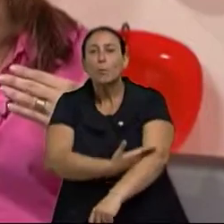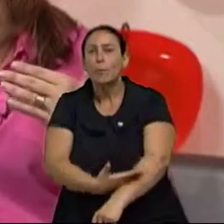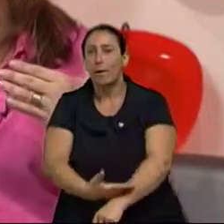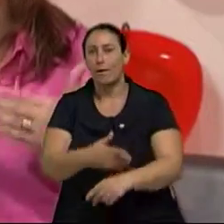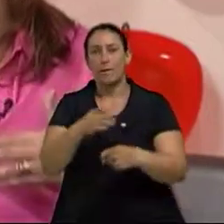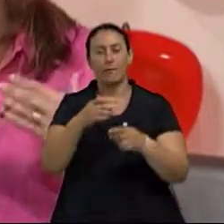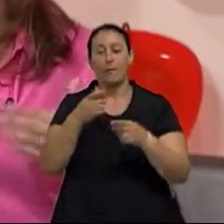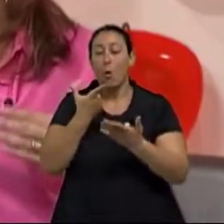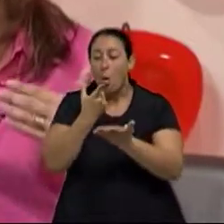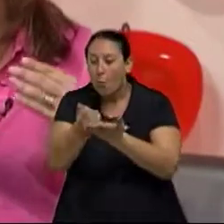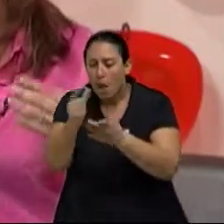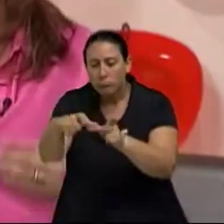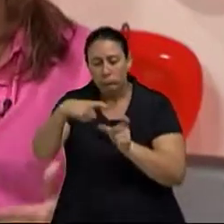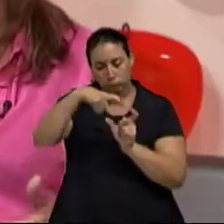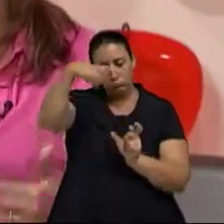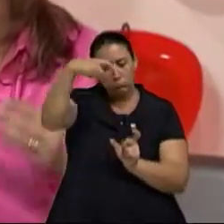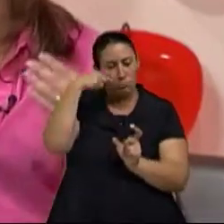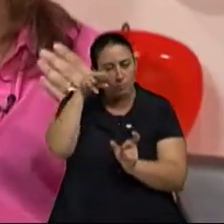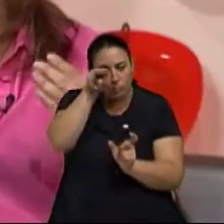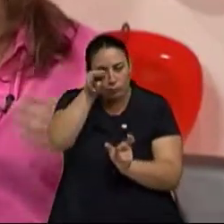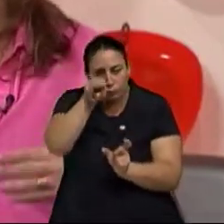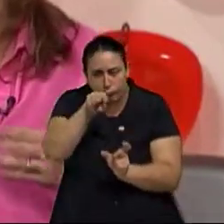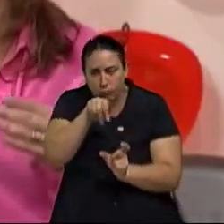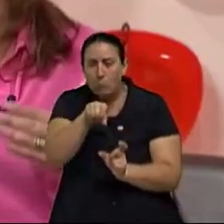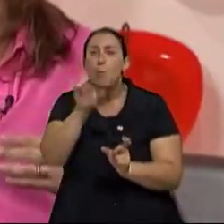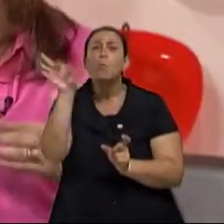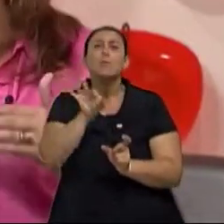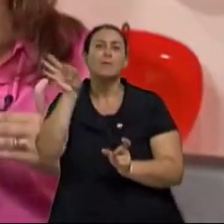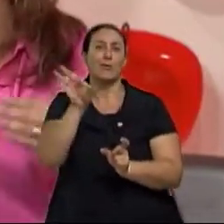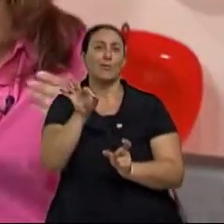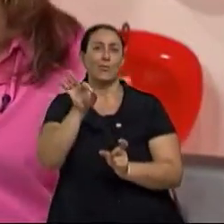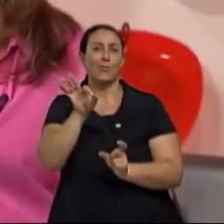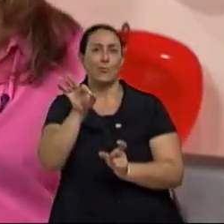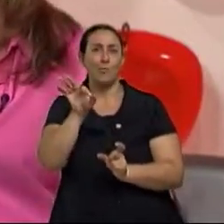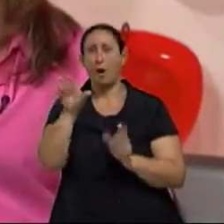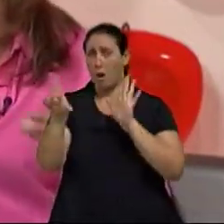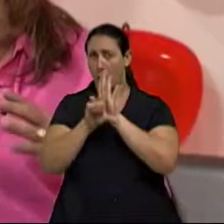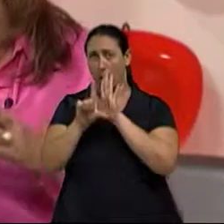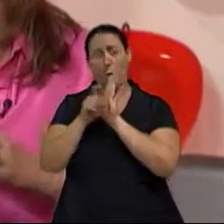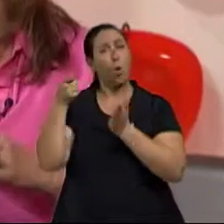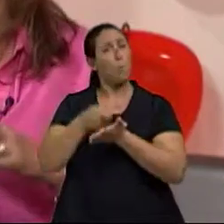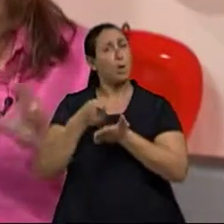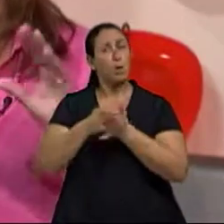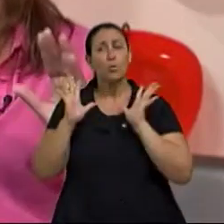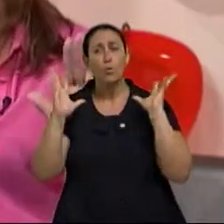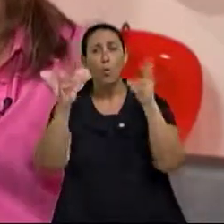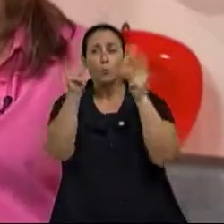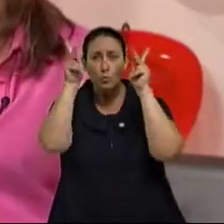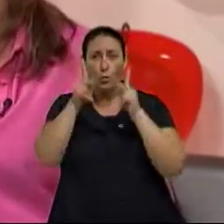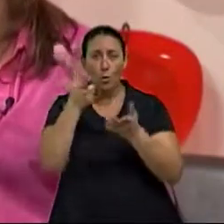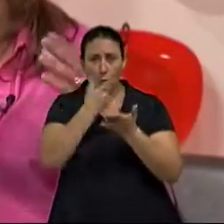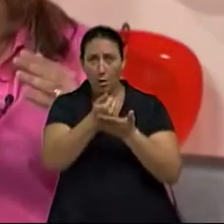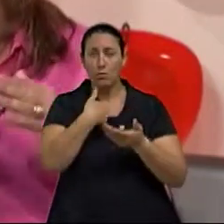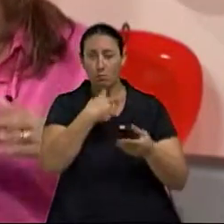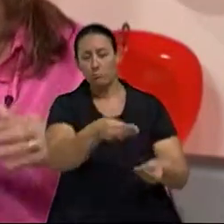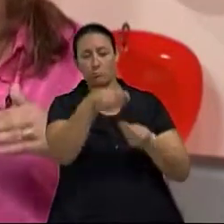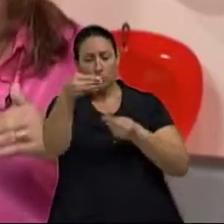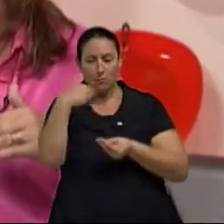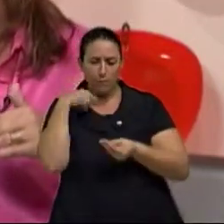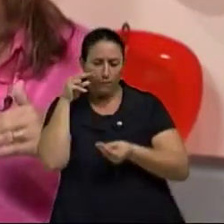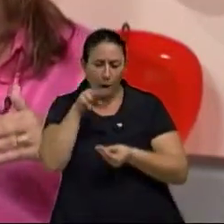a legislação exige que esteja no rótulo todos os ingredientes. Então, é comum se olhar assim no rótulo,